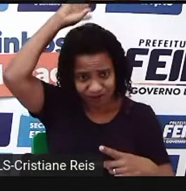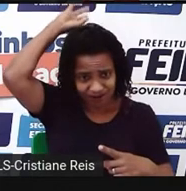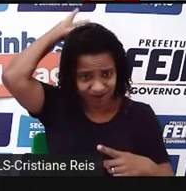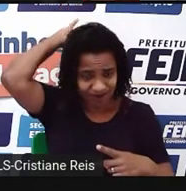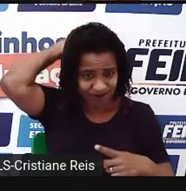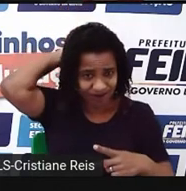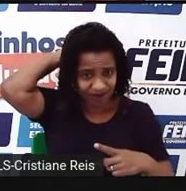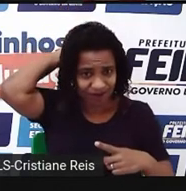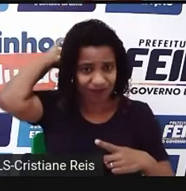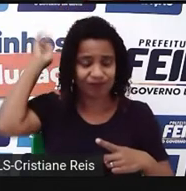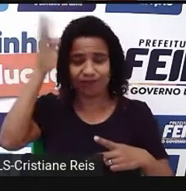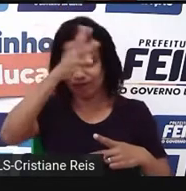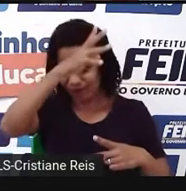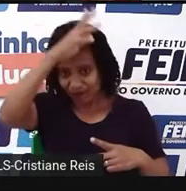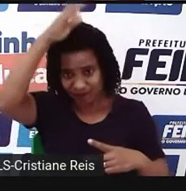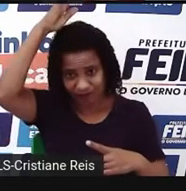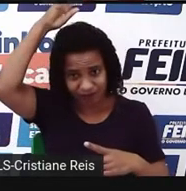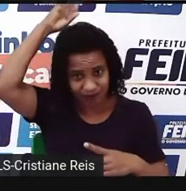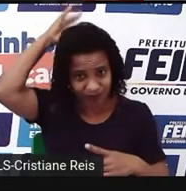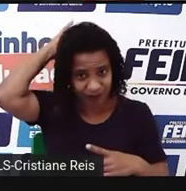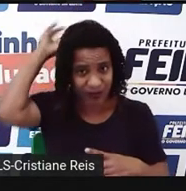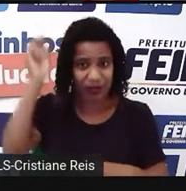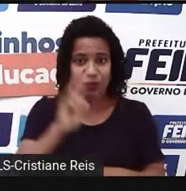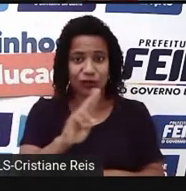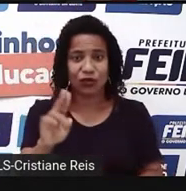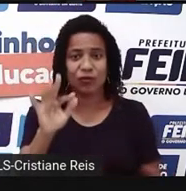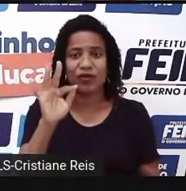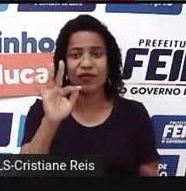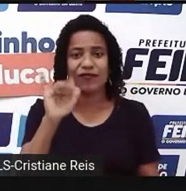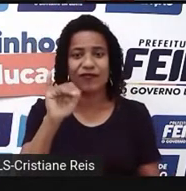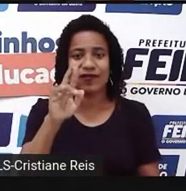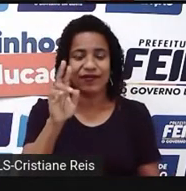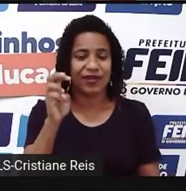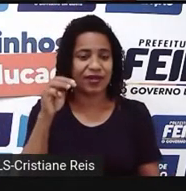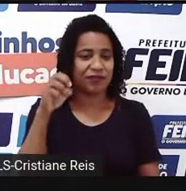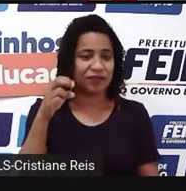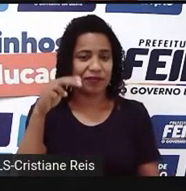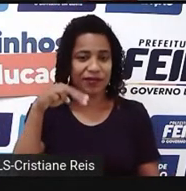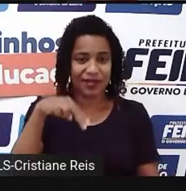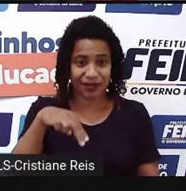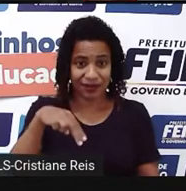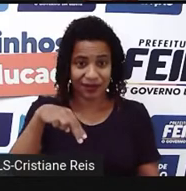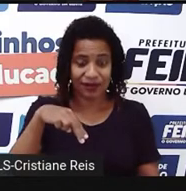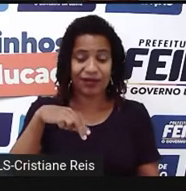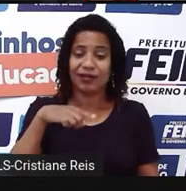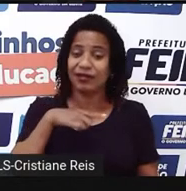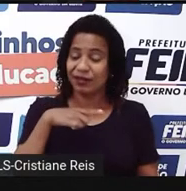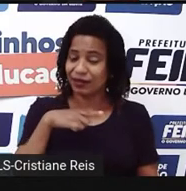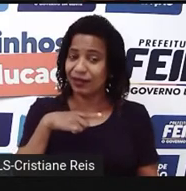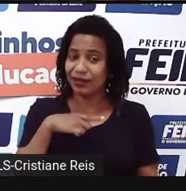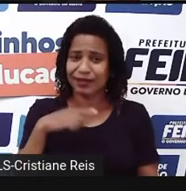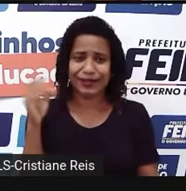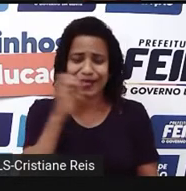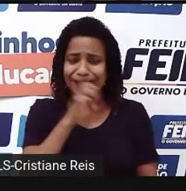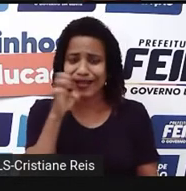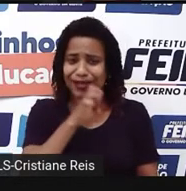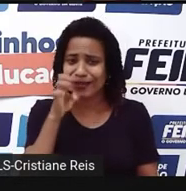caso, bombeiro em inglês é fireman, eles estão numa situação de emergência.